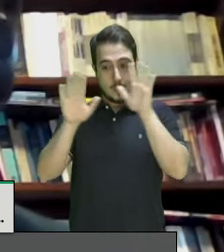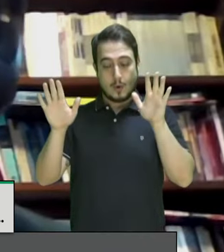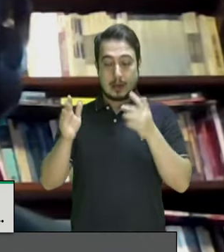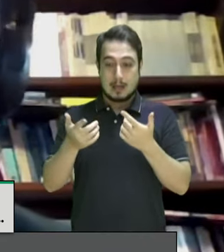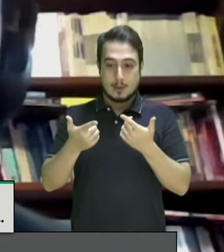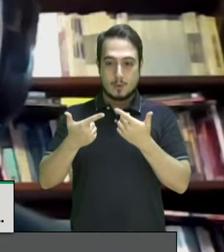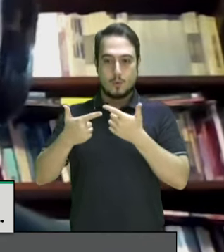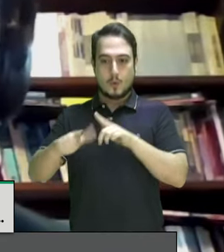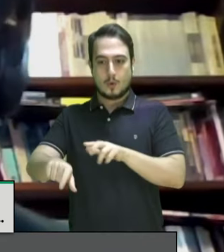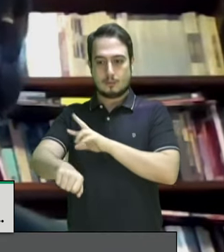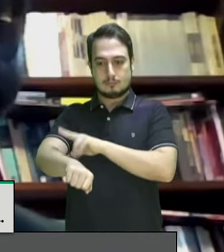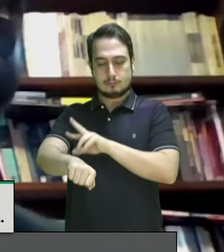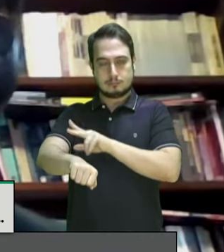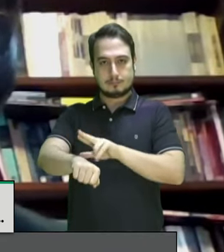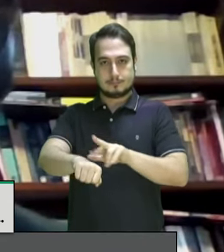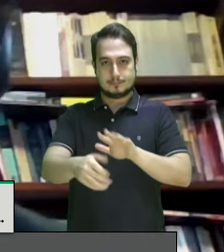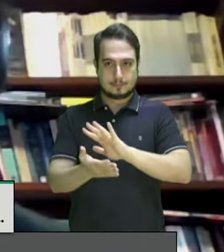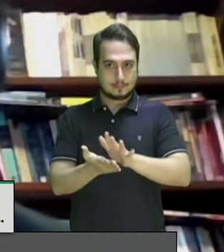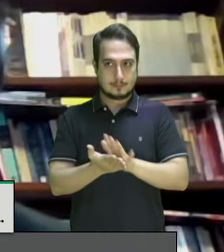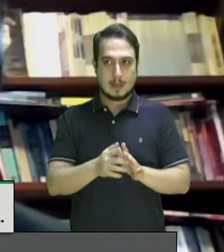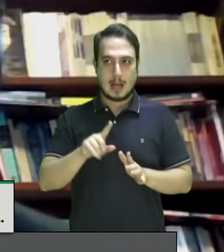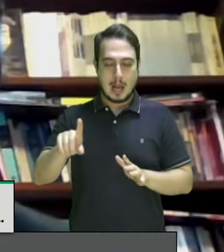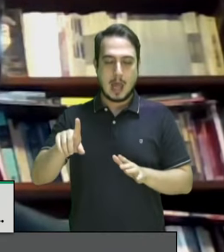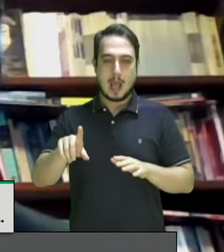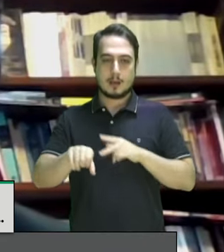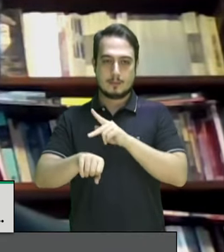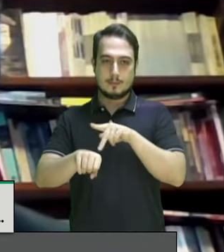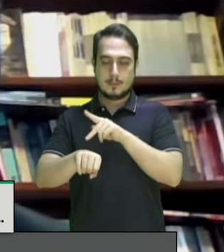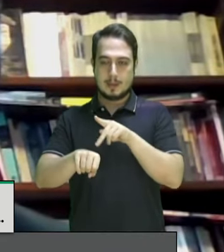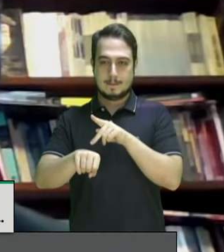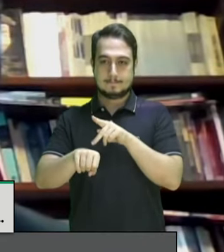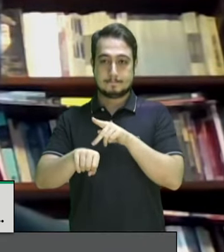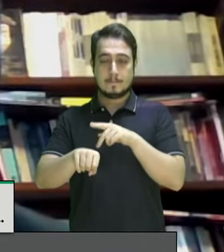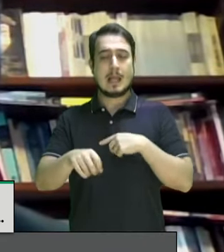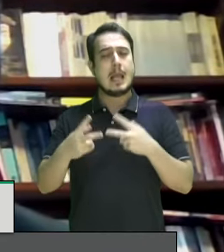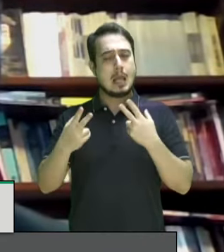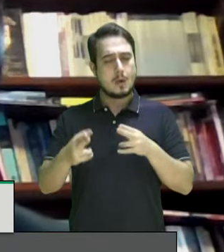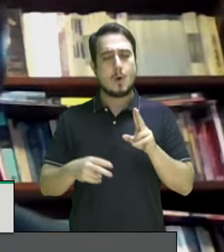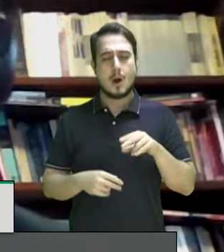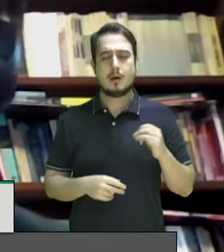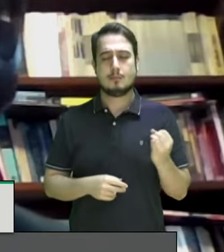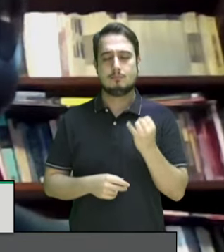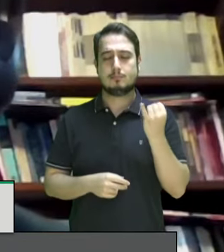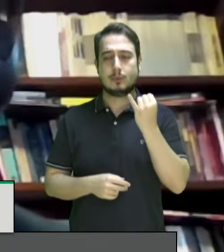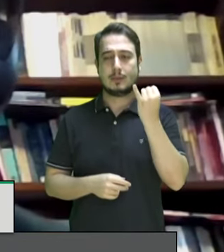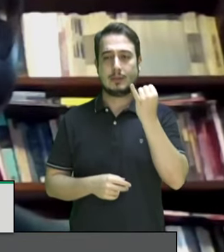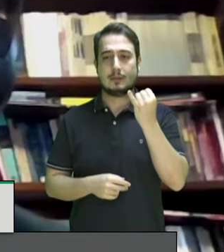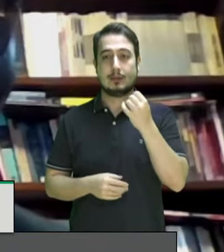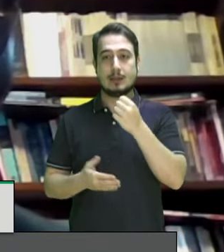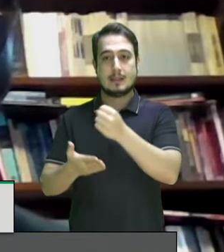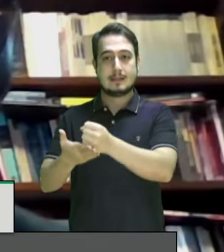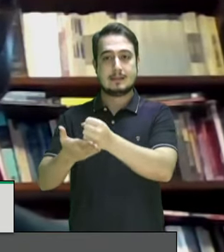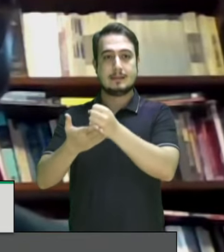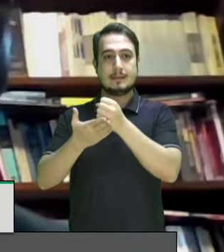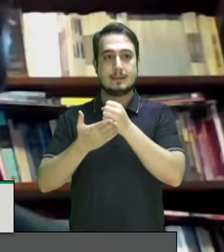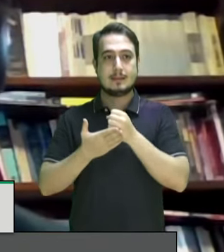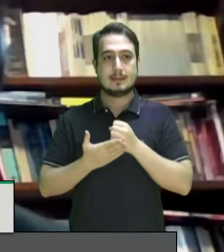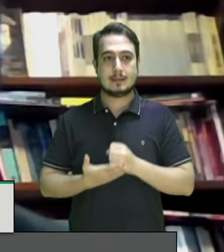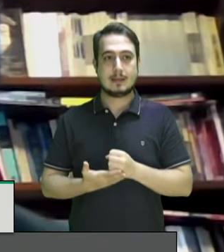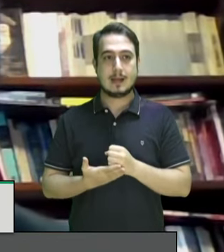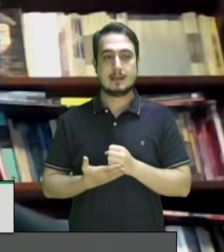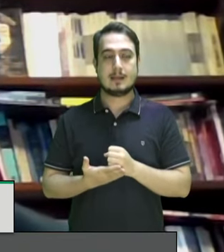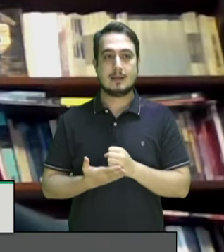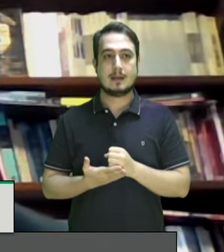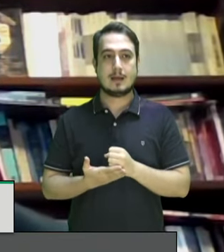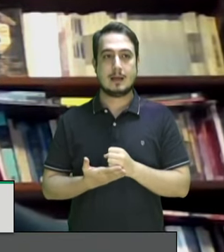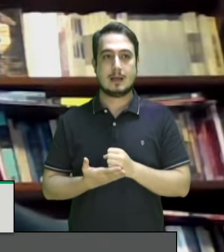racismo naquele país igualmente é importante trazer a recente condenação